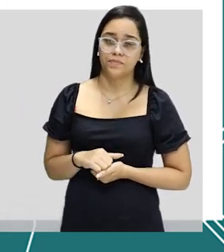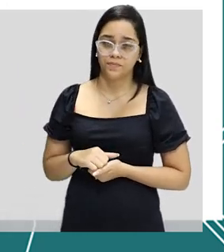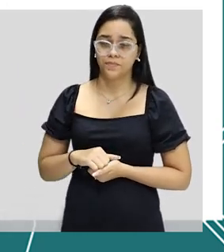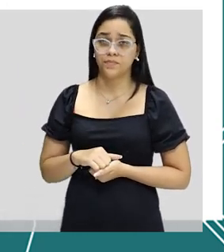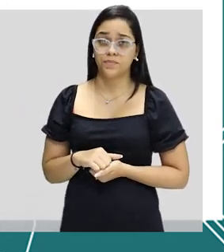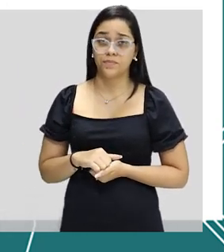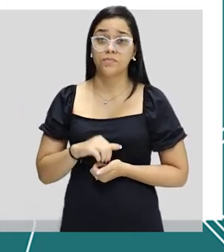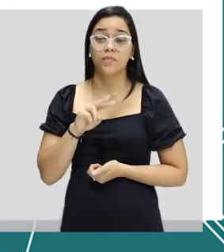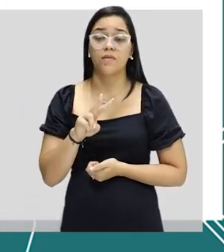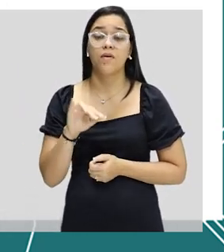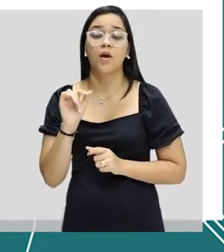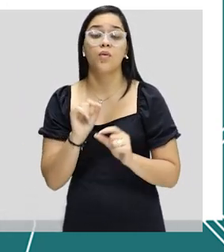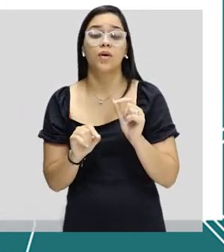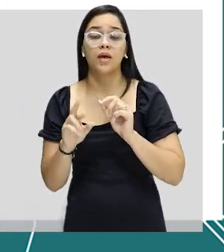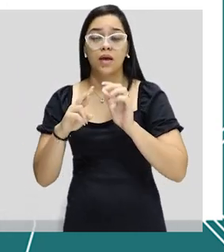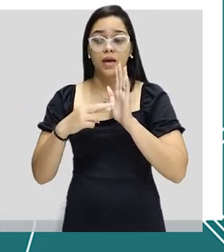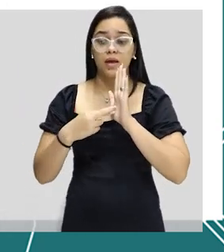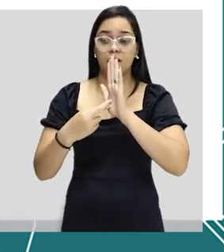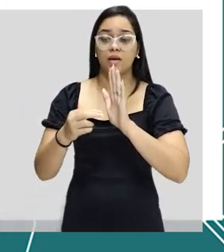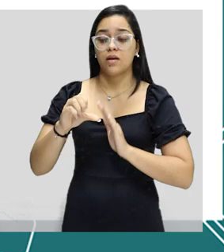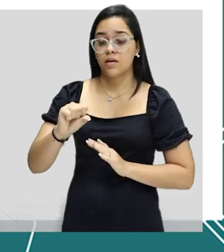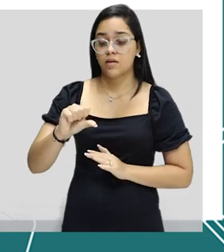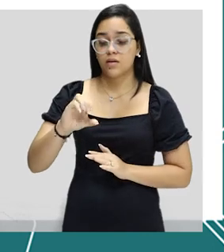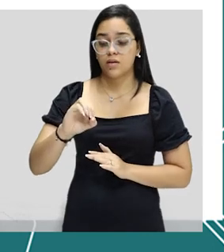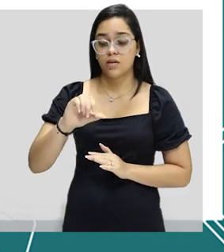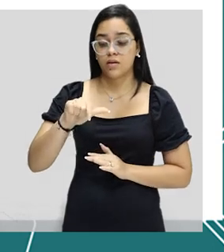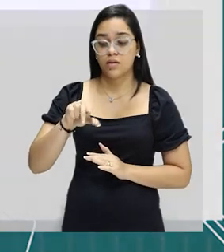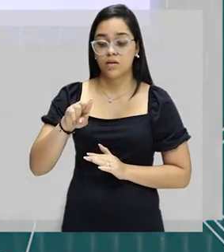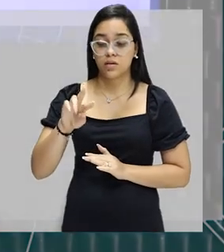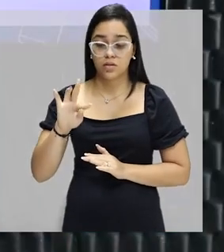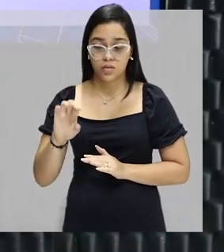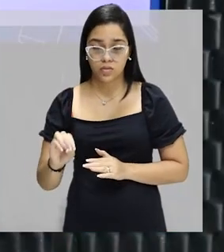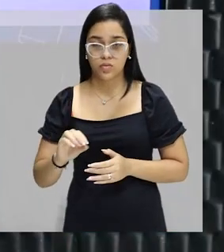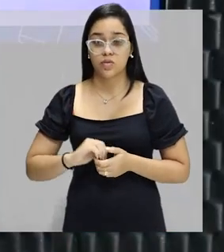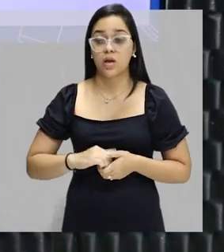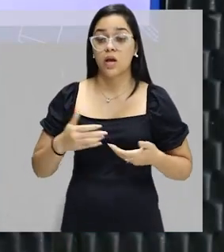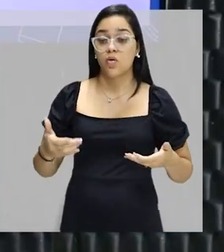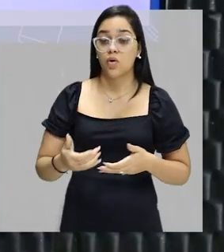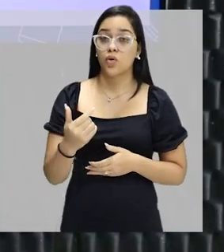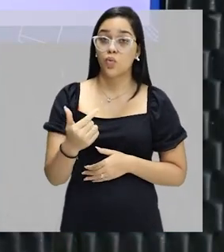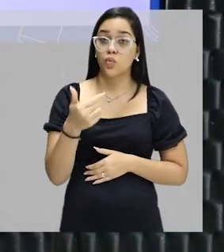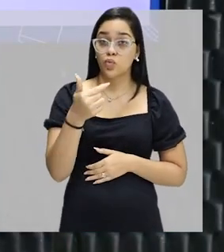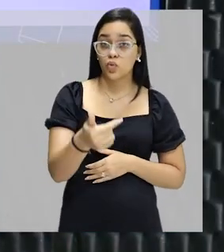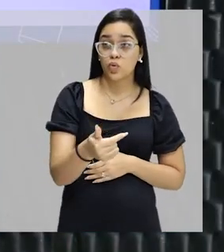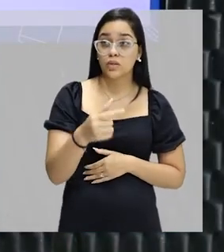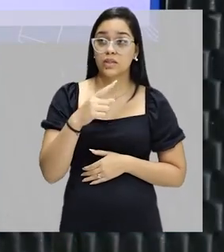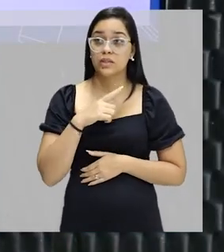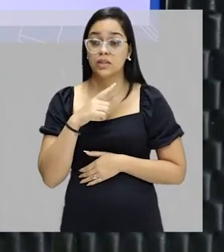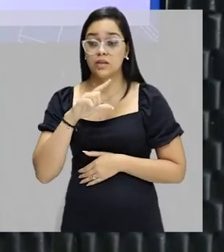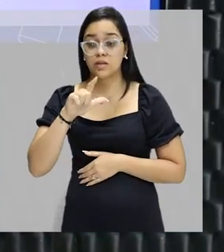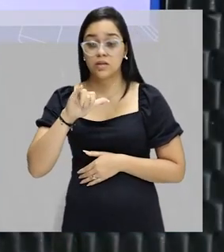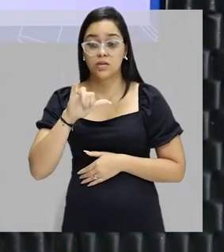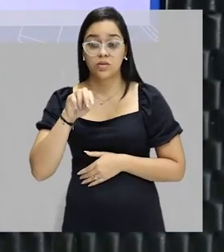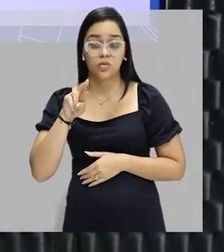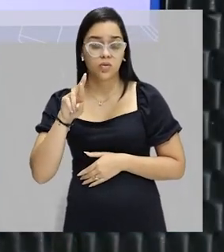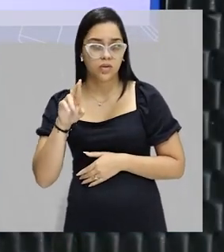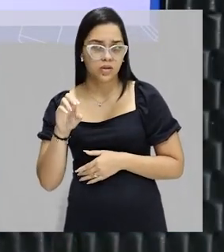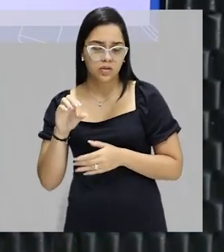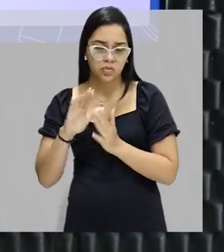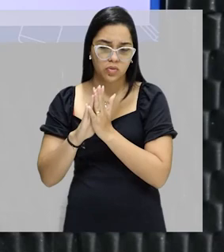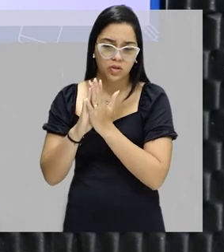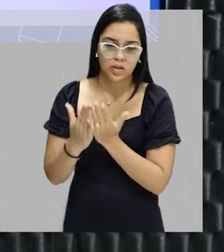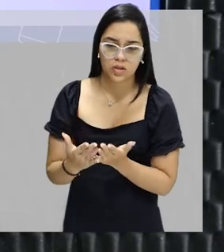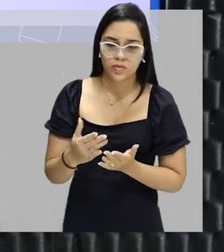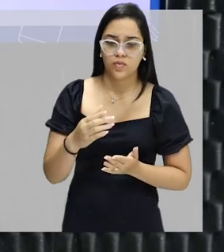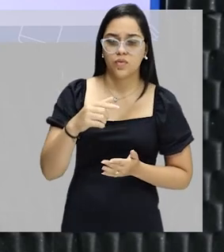vai representar soluto. O índice 2, talvez você olhar no livro, numa questão, o